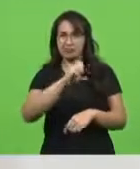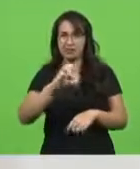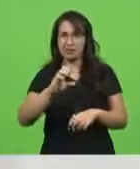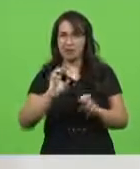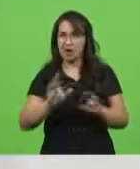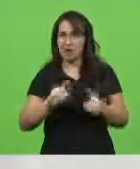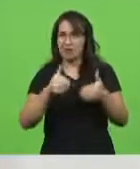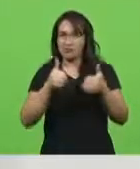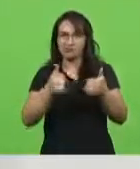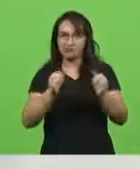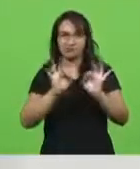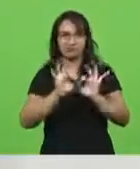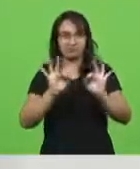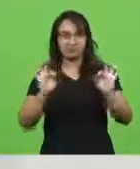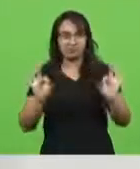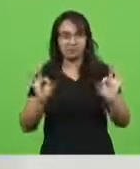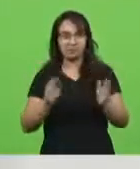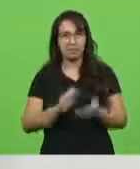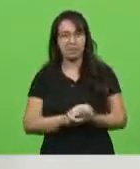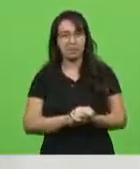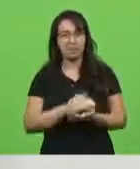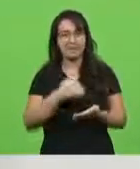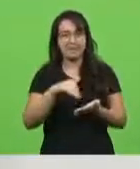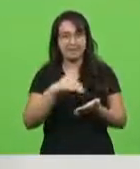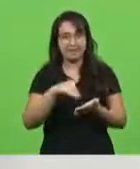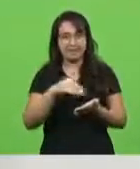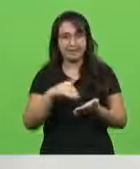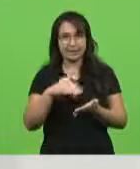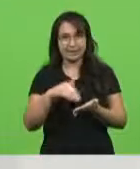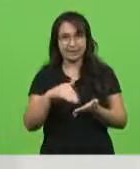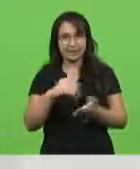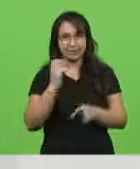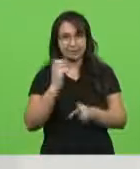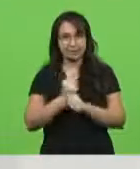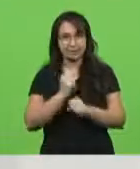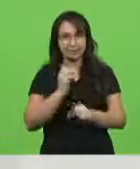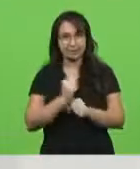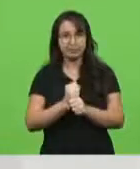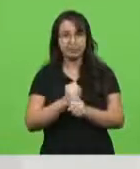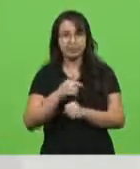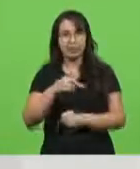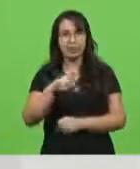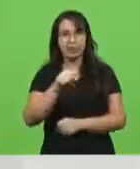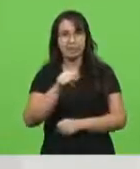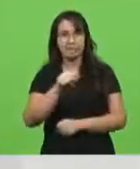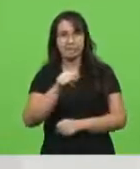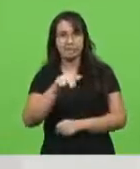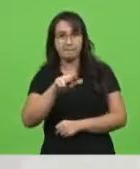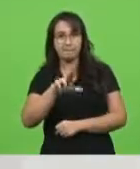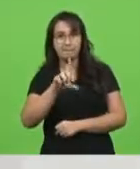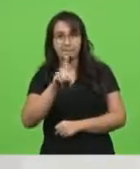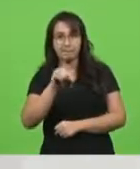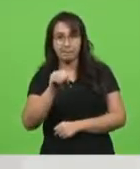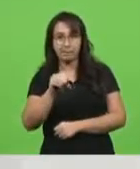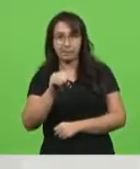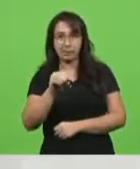O secretário da Fazenda, Paulo Eli, que é um funcionário de carreira do Estado,